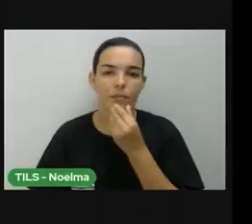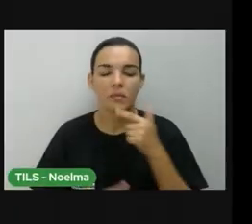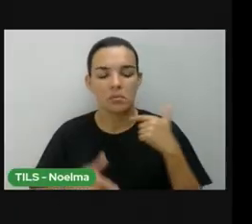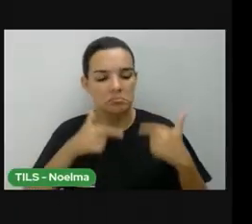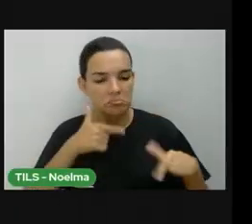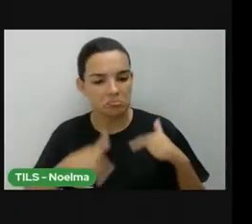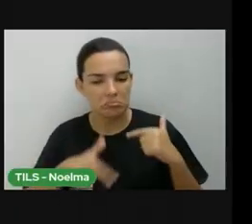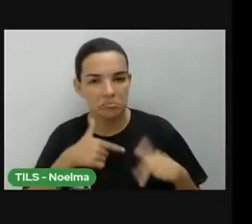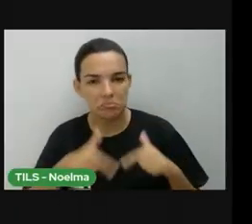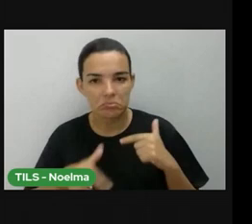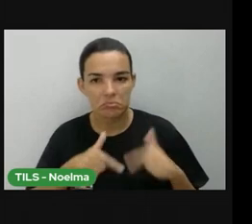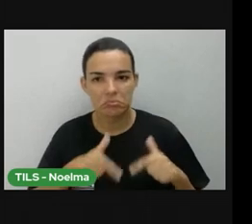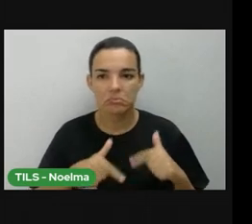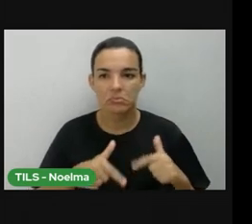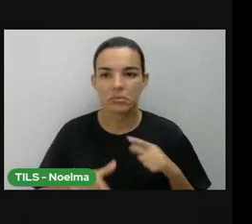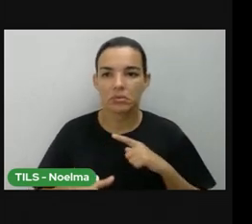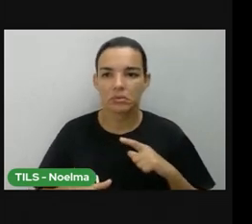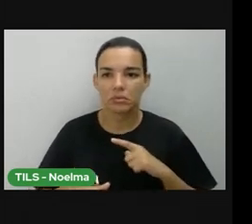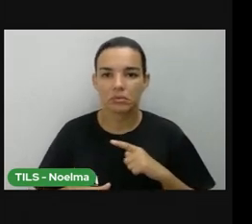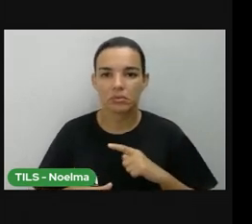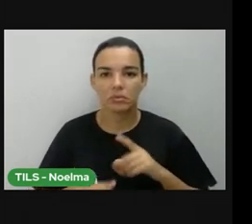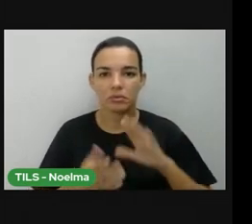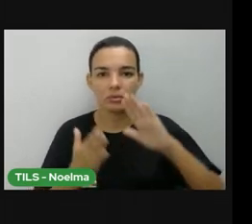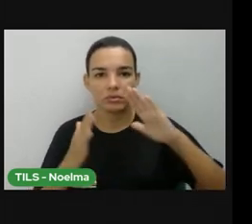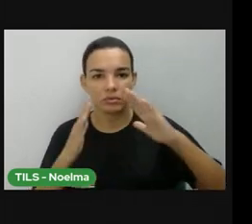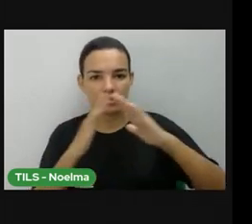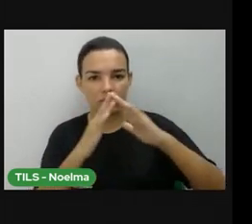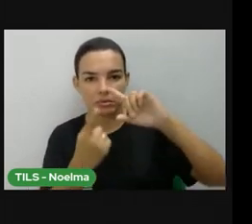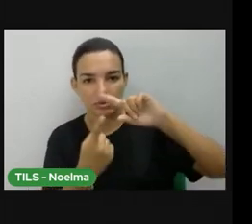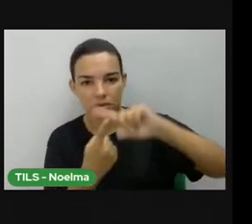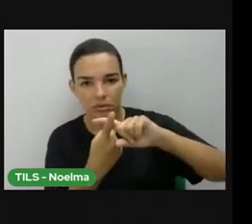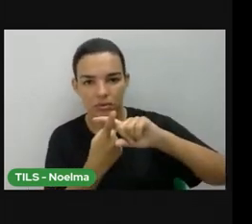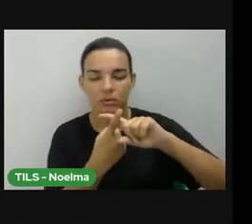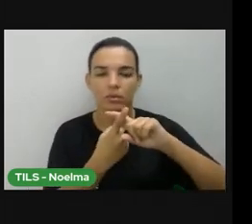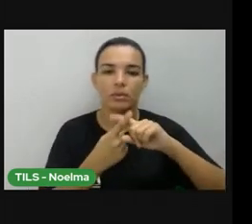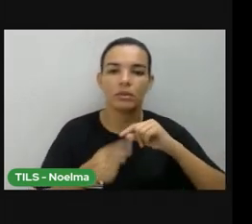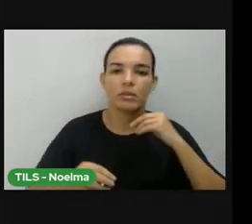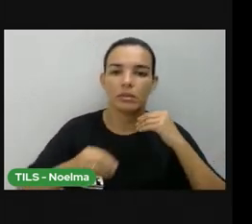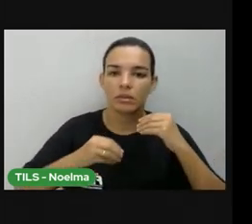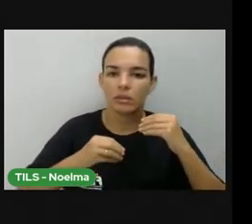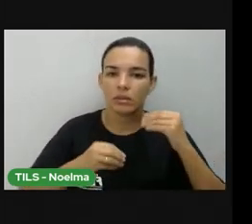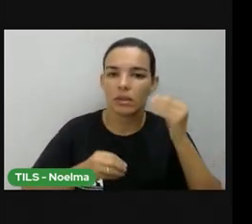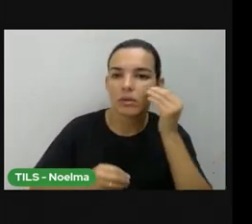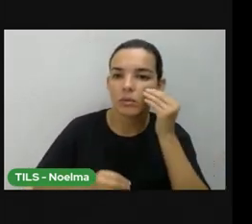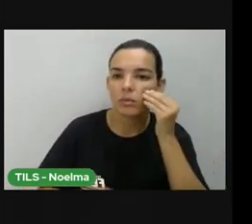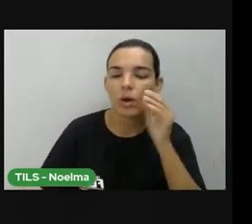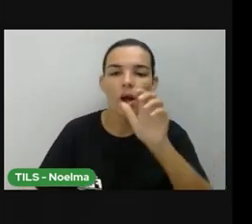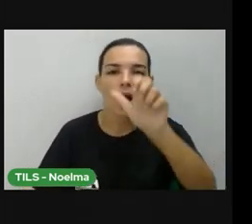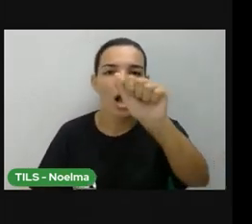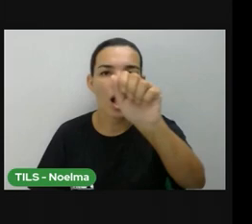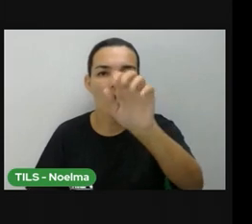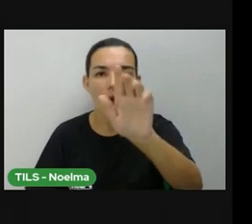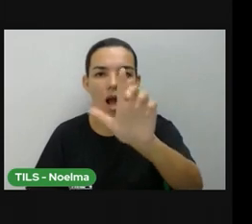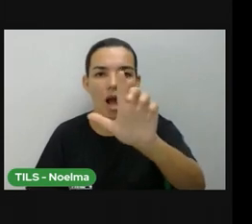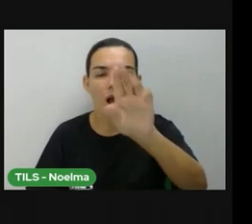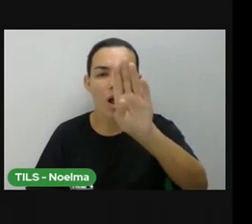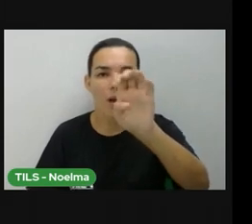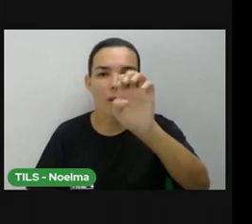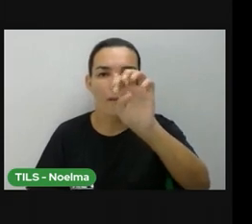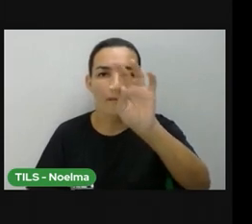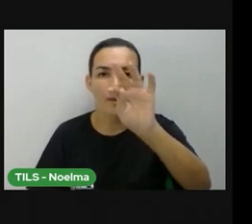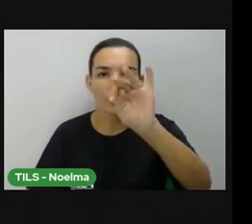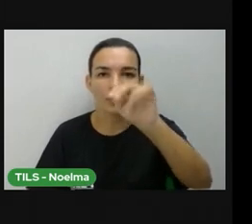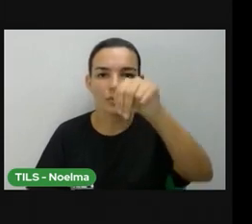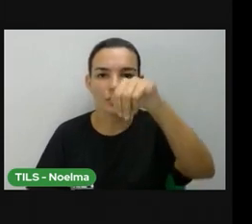trabalho que tinha ligado a igreja, que era o movimento da organização comunitária, Albertino fazia parte da diocese,